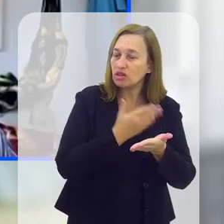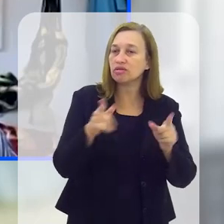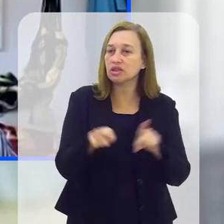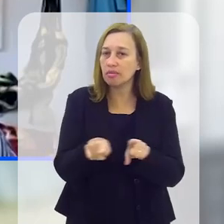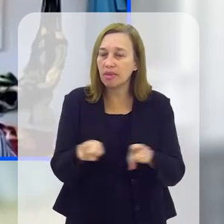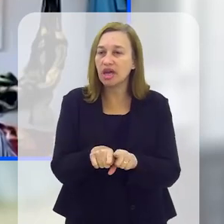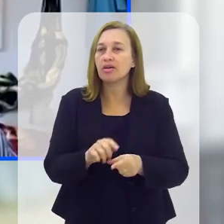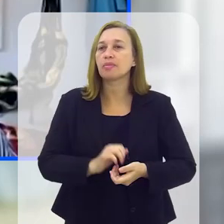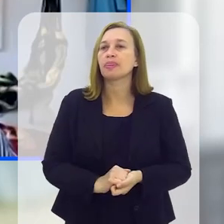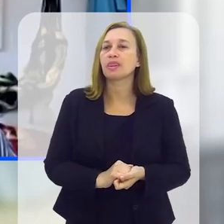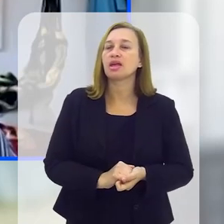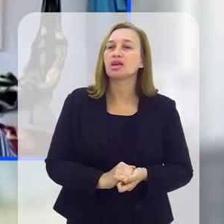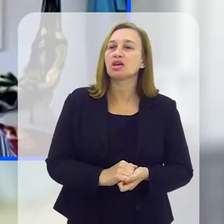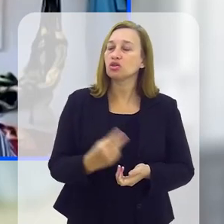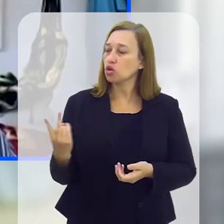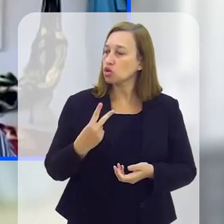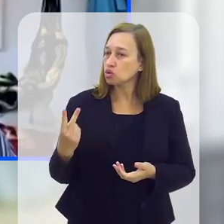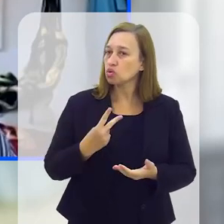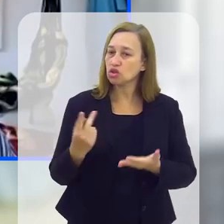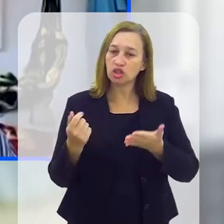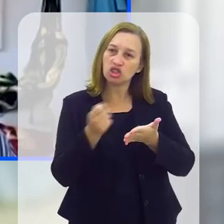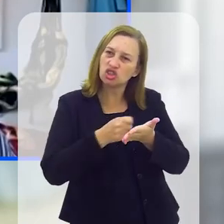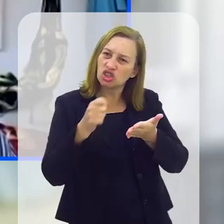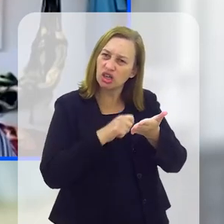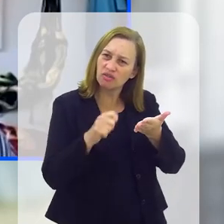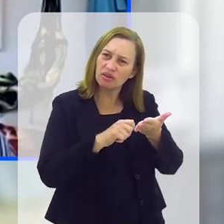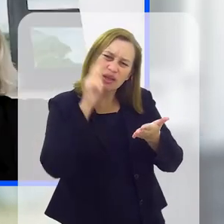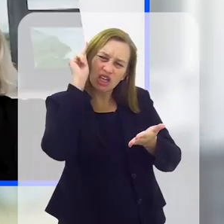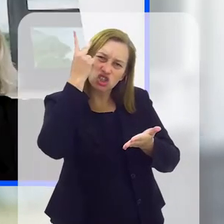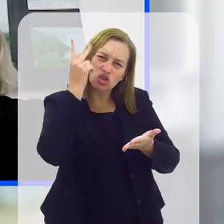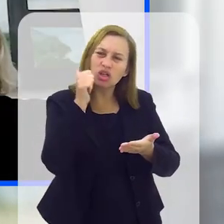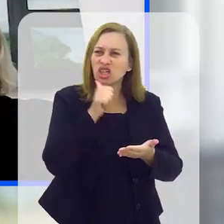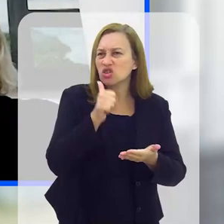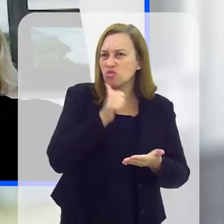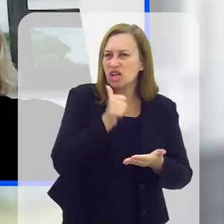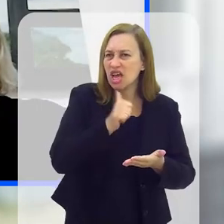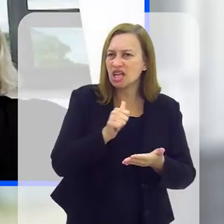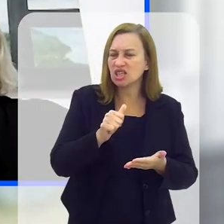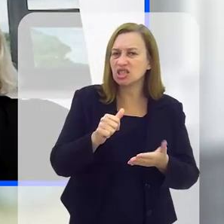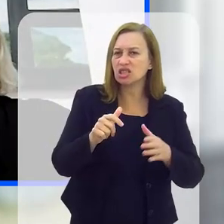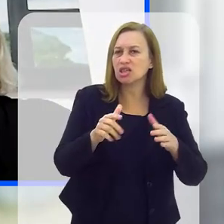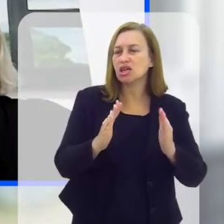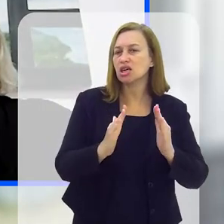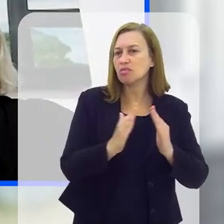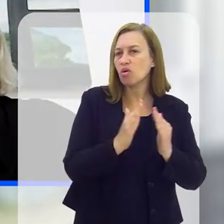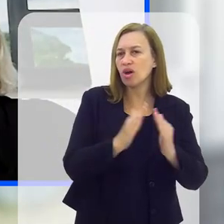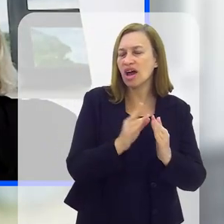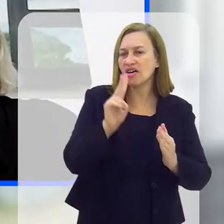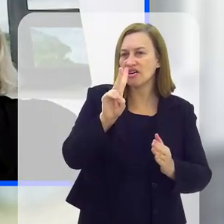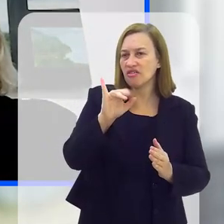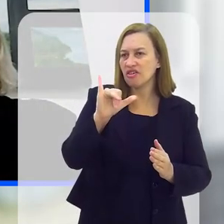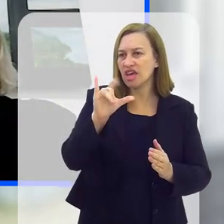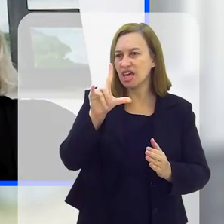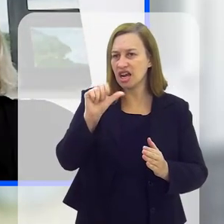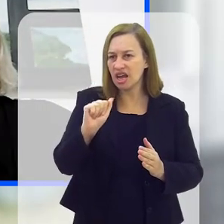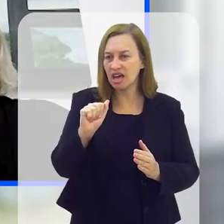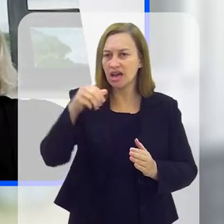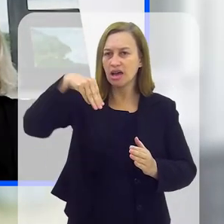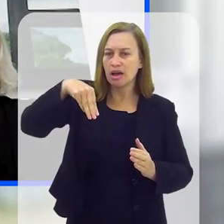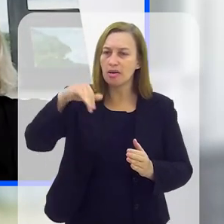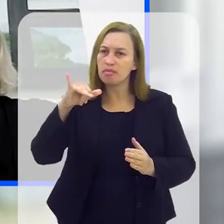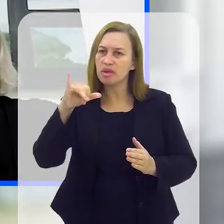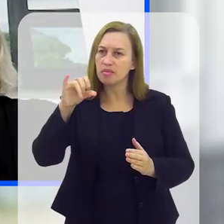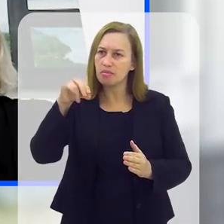E Cleide Almeida e eu escrevemos a história daquelas mulheres de Vila Mimosa. Porque a Cleide promovia, e